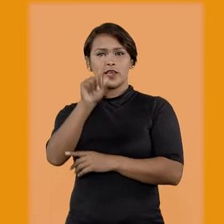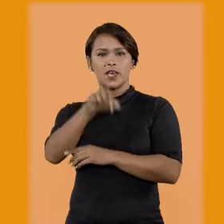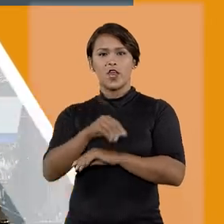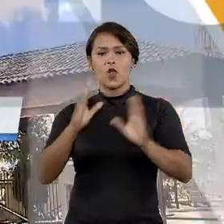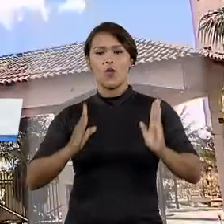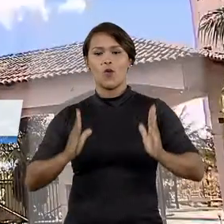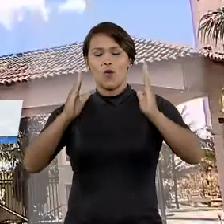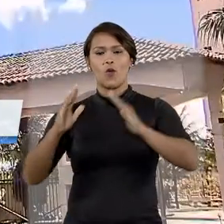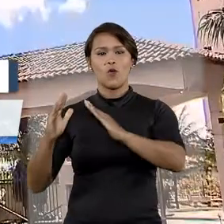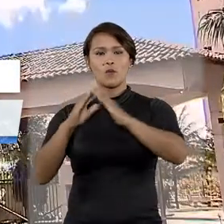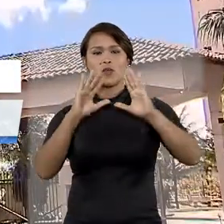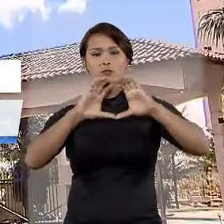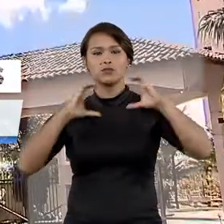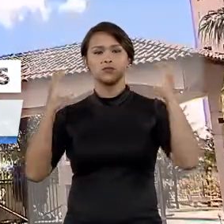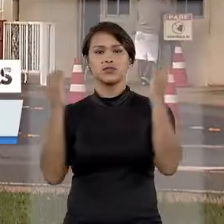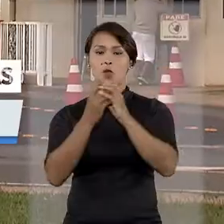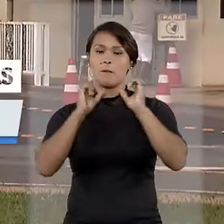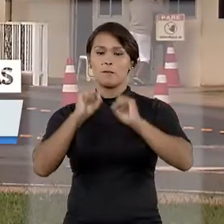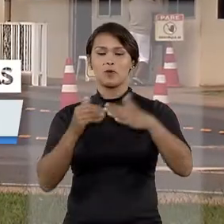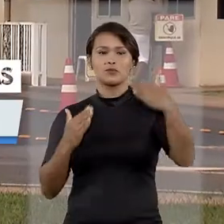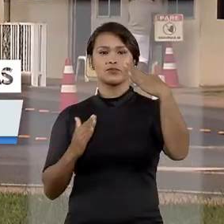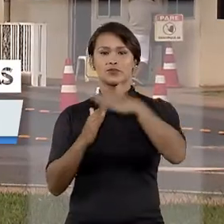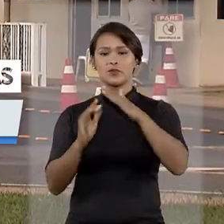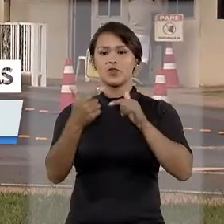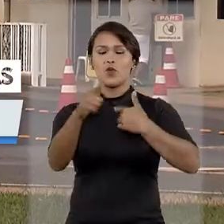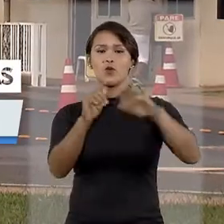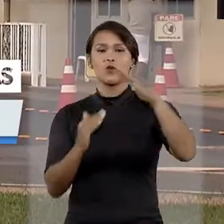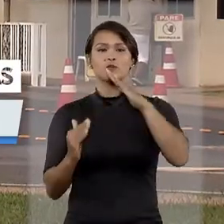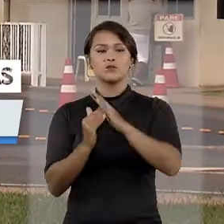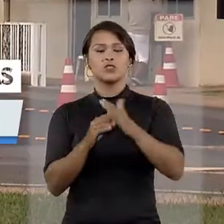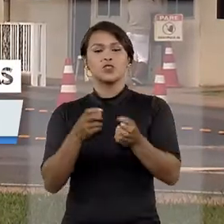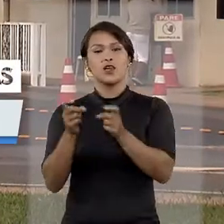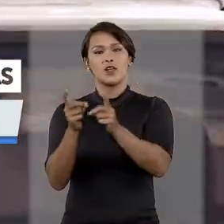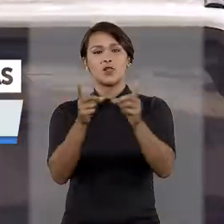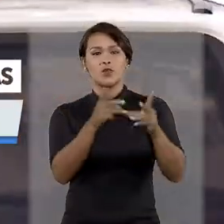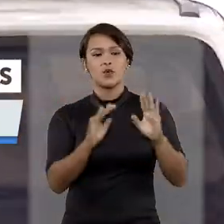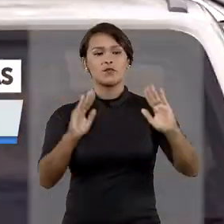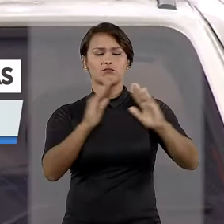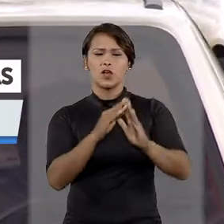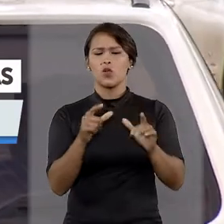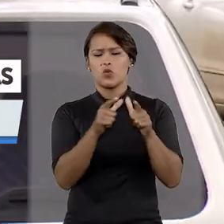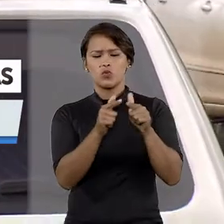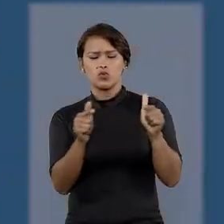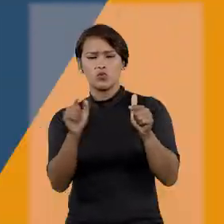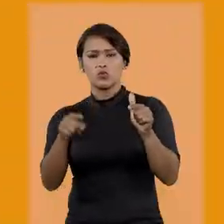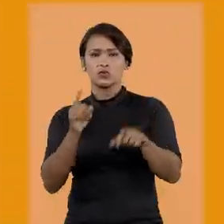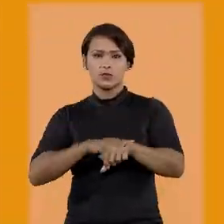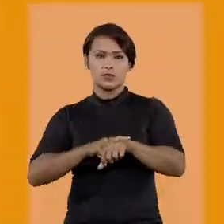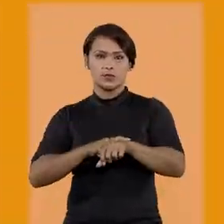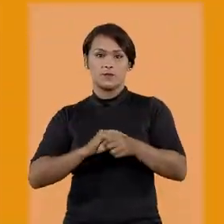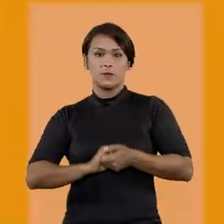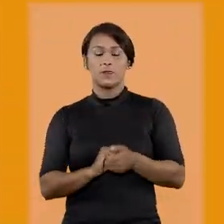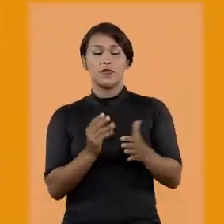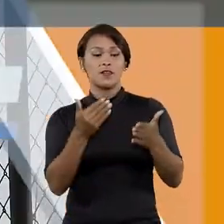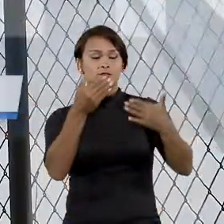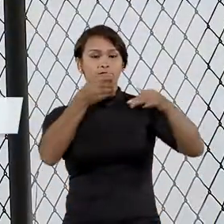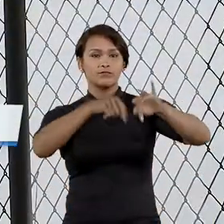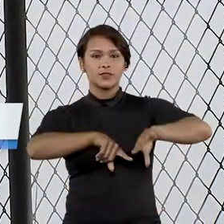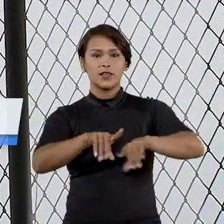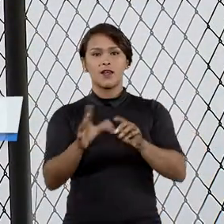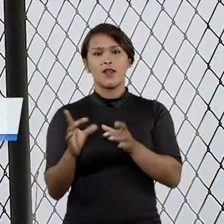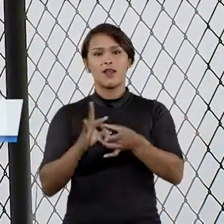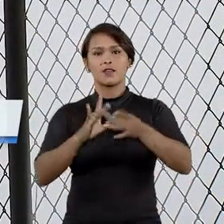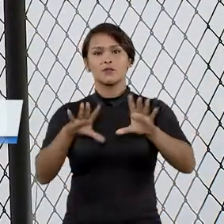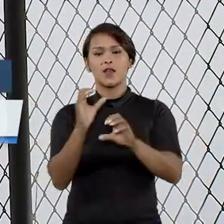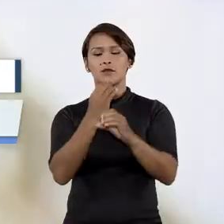ver. Condomínio residencial pode limitar ou impedir locação de imóvel por curto prazo. Negada